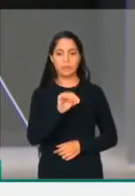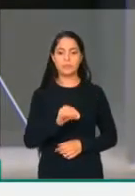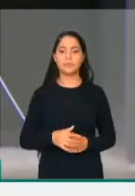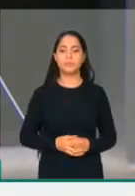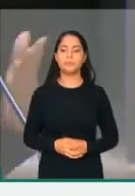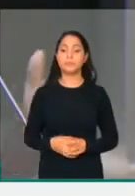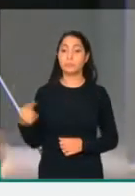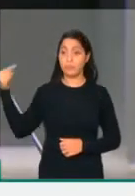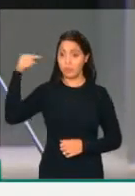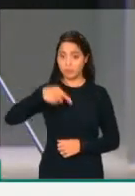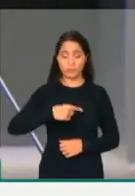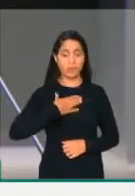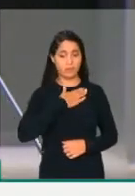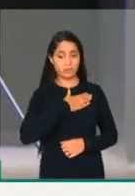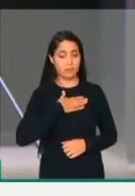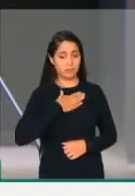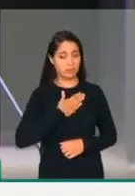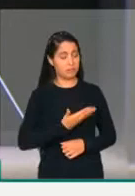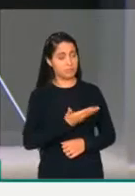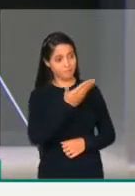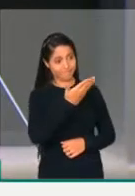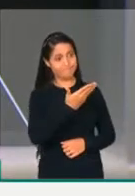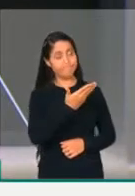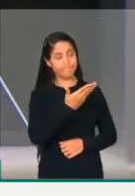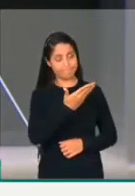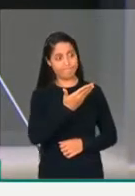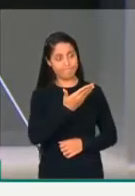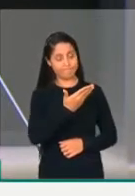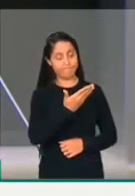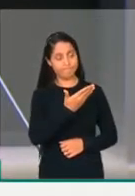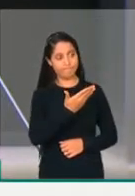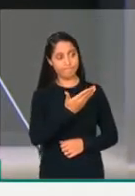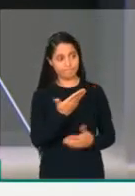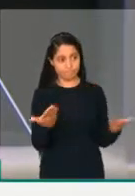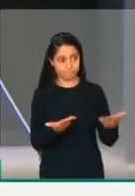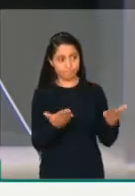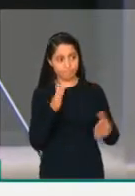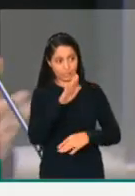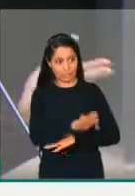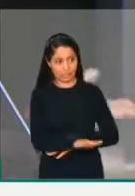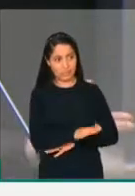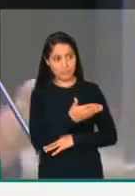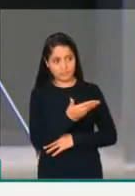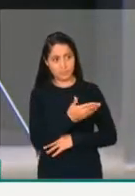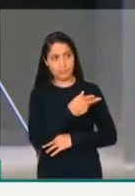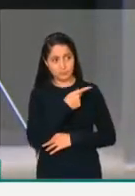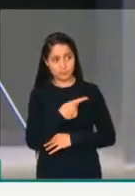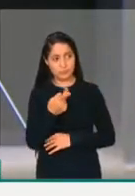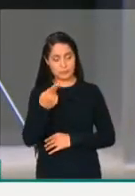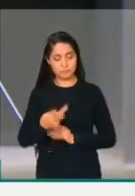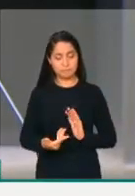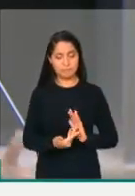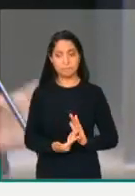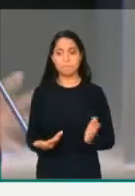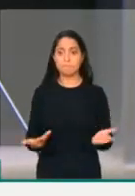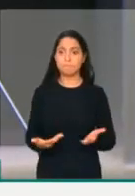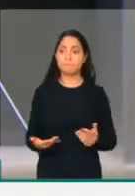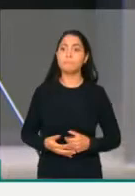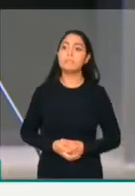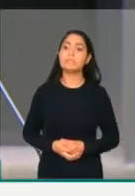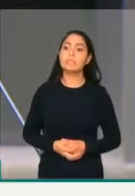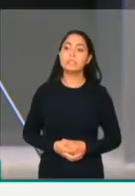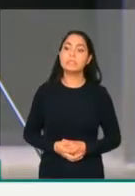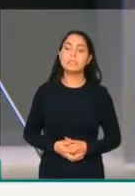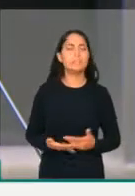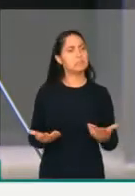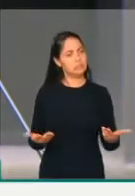é um prazer ele ver conduzindo os trabalhos na tarde de hoje. Uma pena pauta, que obviamente não responsabilidade de V. Exª, mas um trator